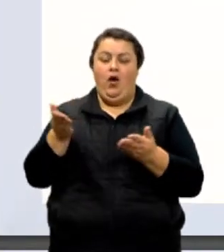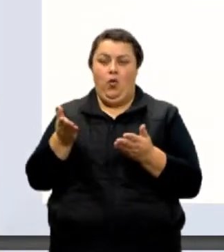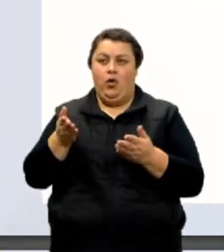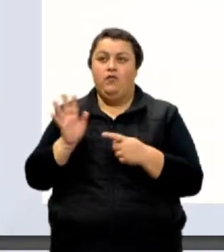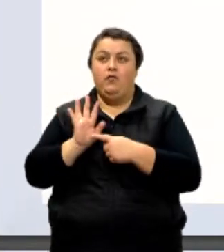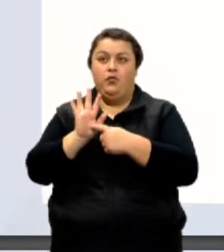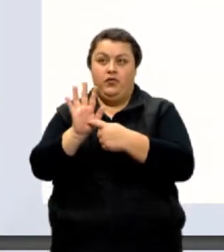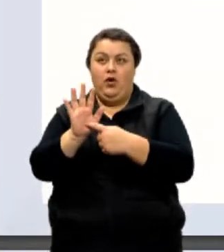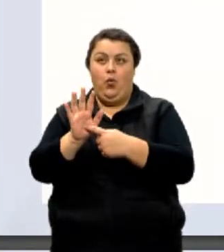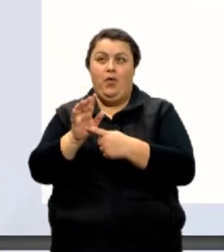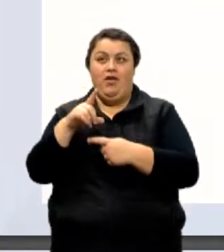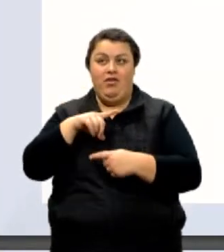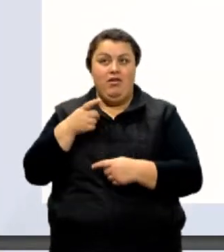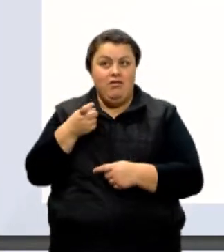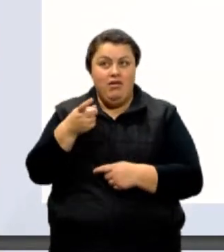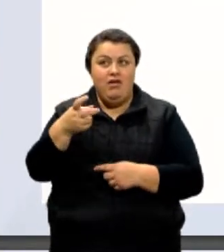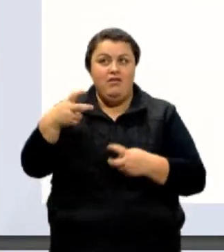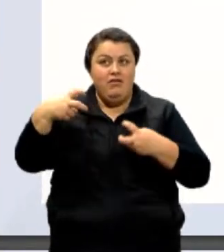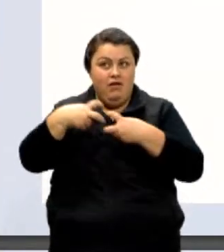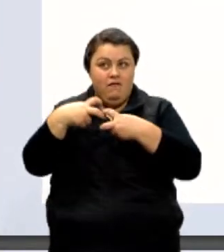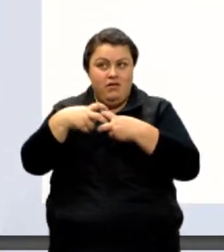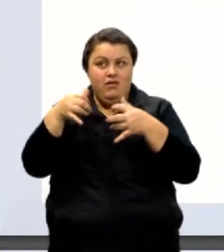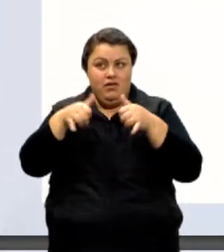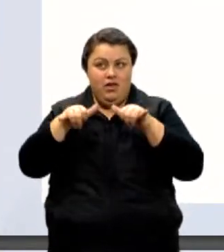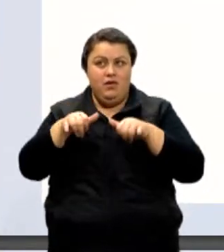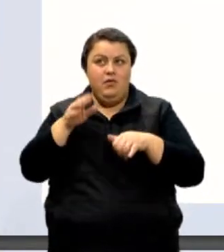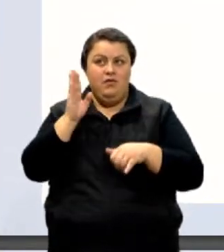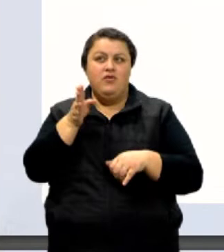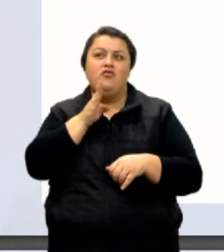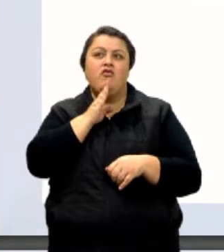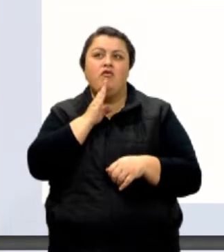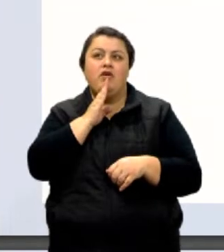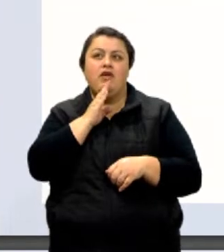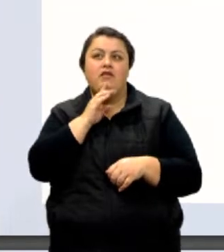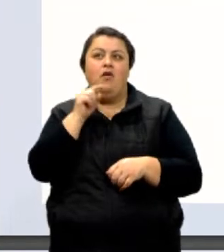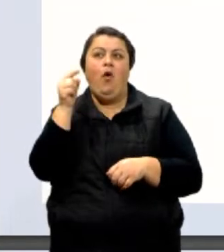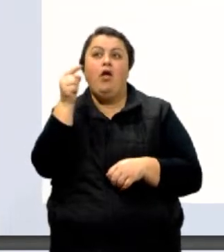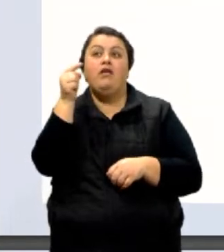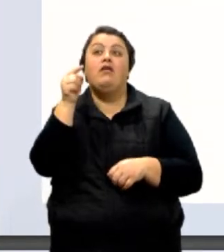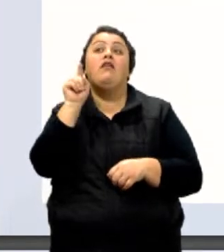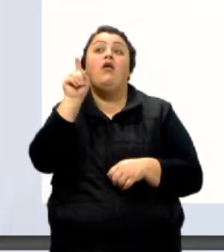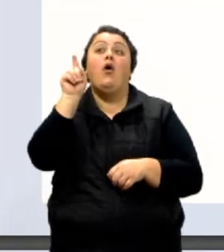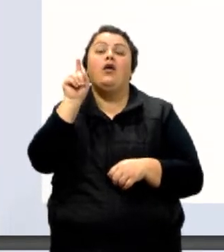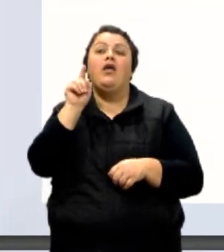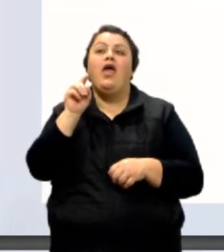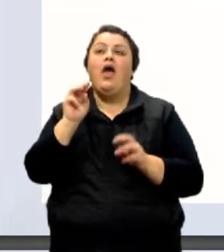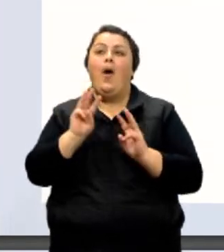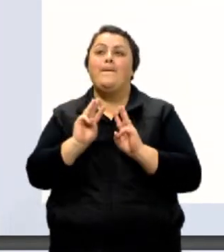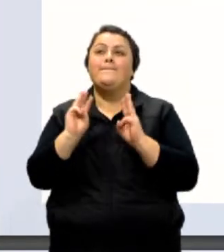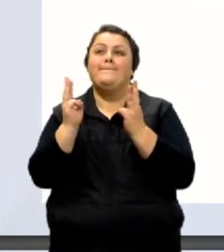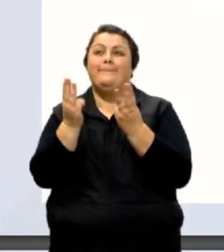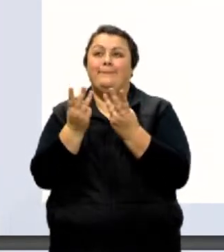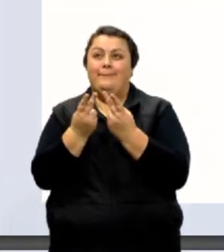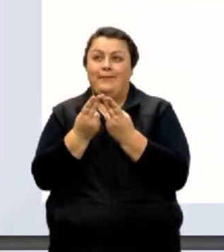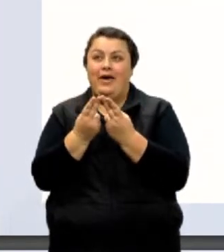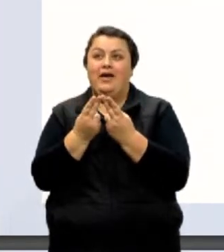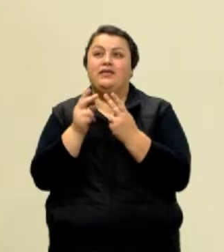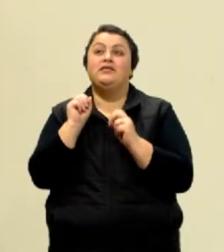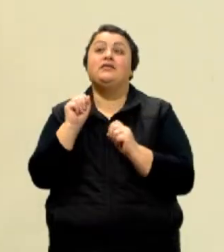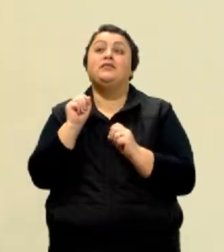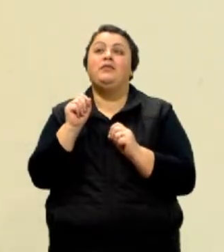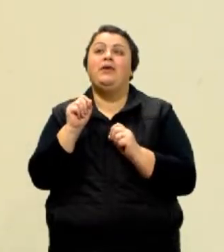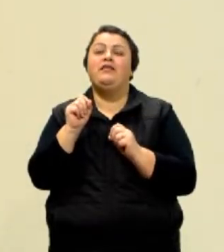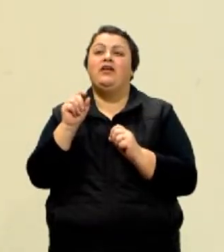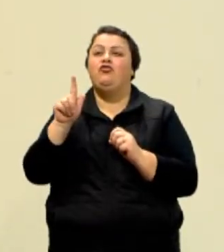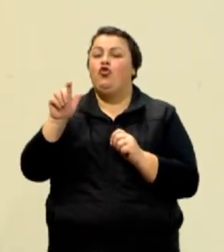química principalmente e que vocês já ouviram falar. Olha essa propriedade aqui chamada massa. A massa de um gás,